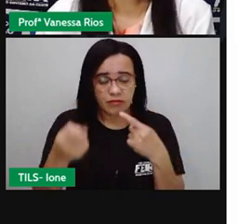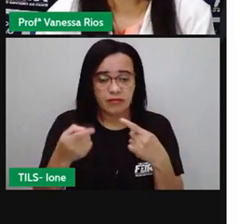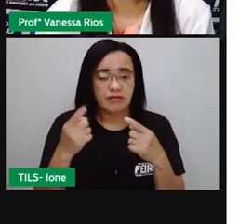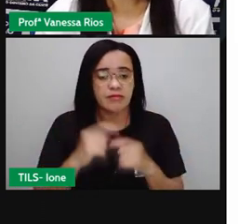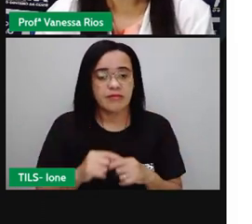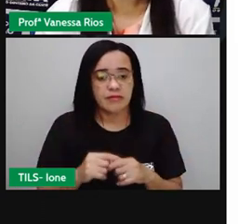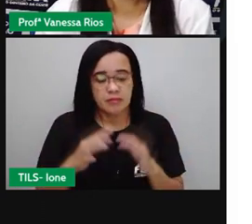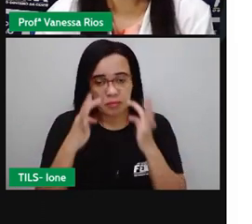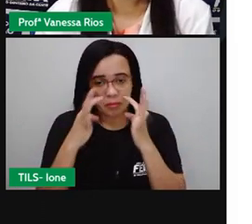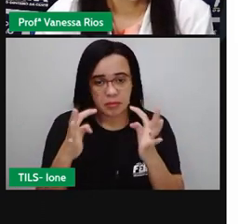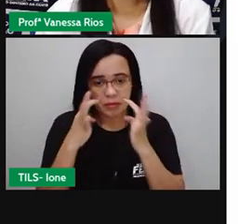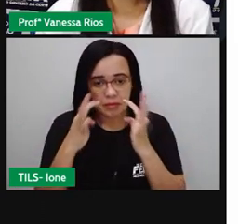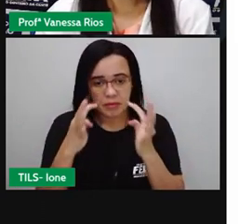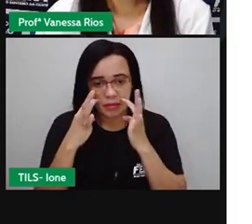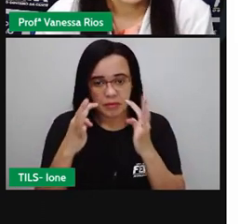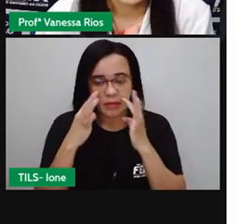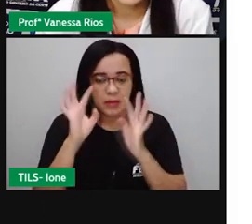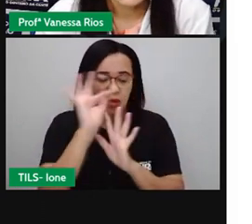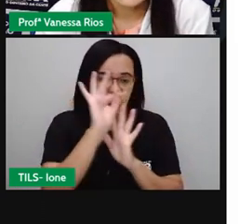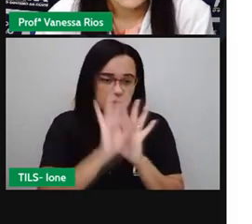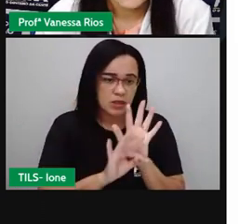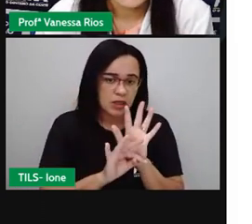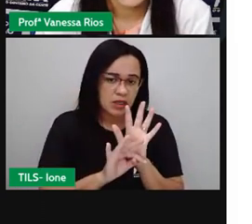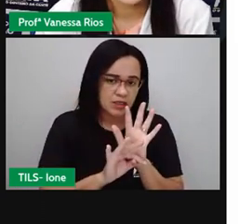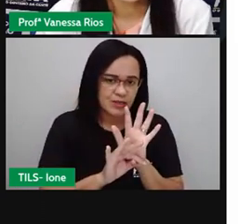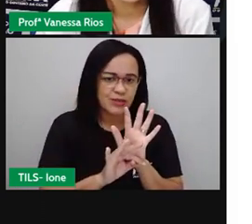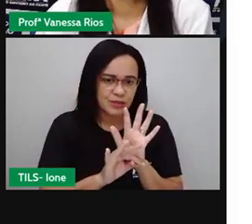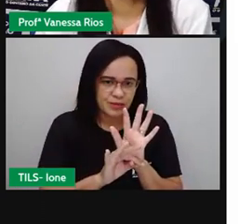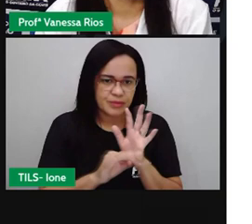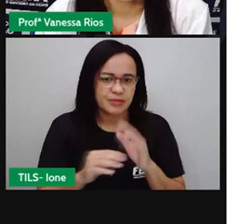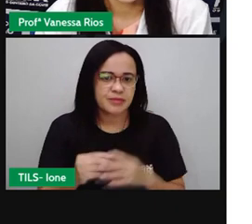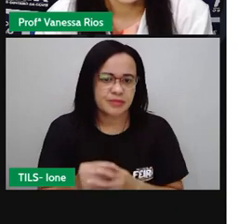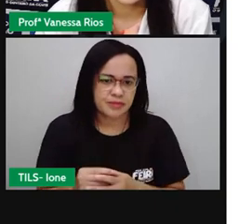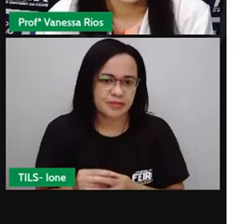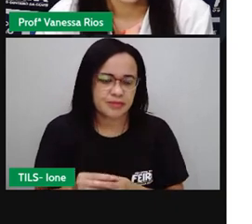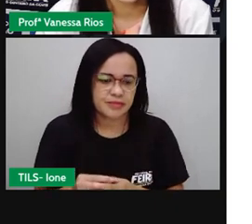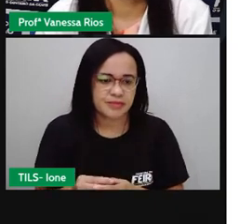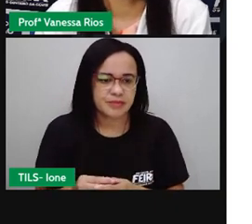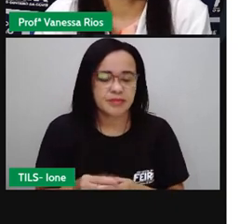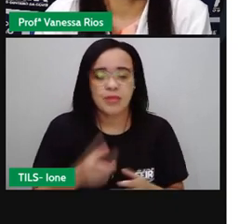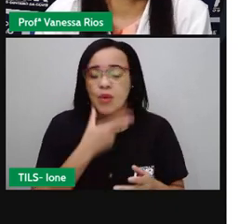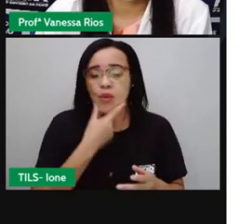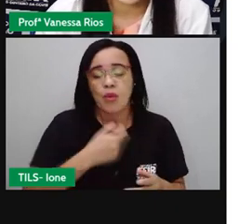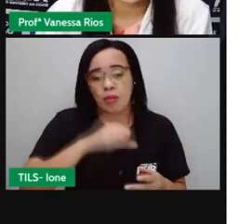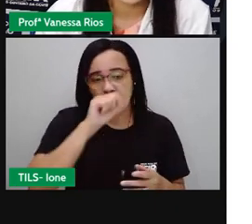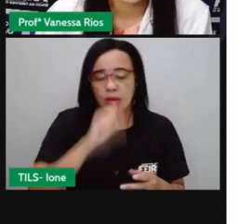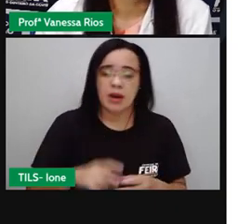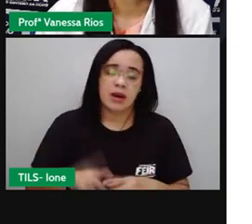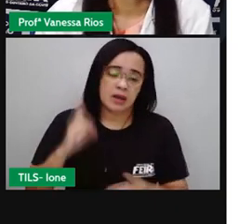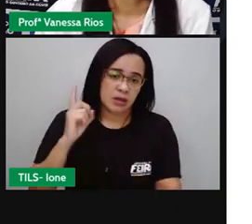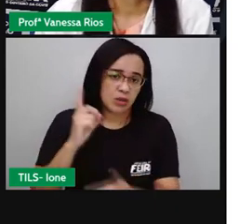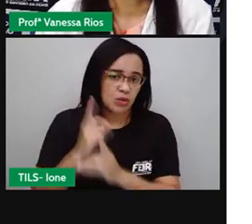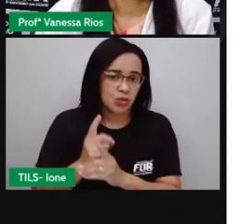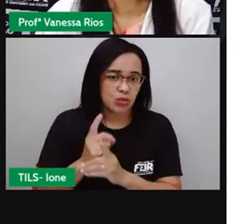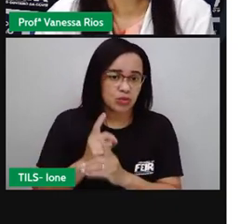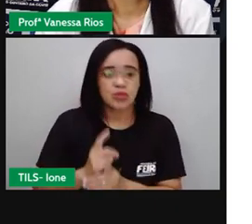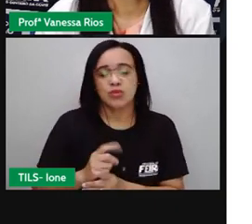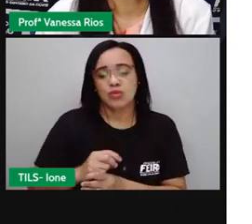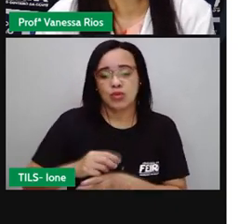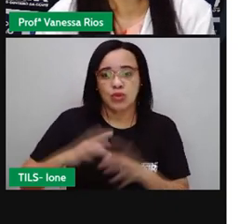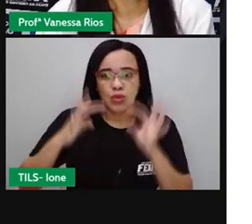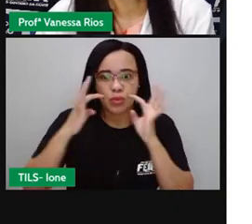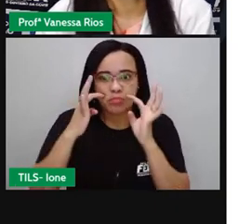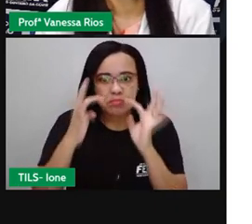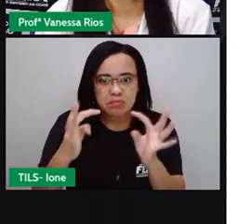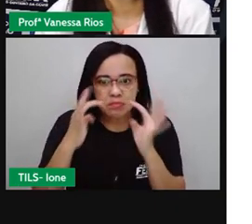colocou aí o trecho ó dali a pouco o pai o encontrou na frente da TV com a bola nova do lado manejando